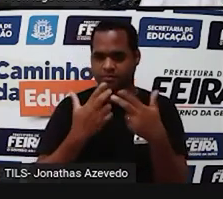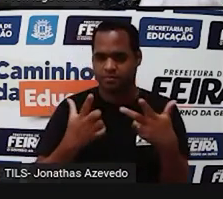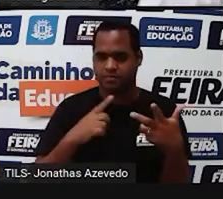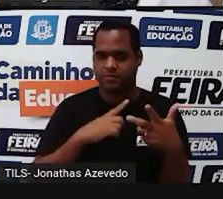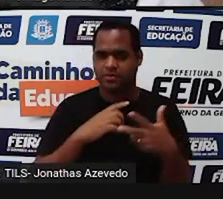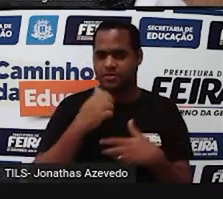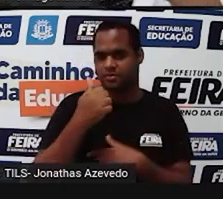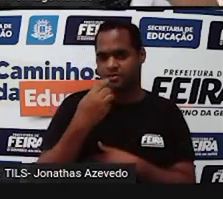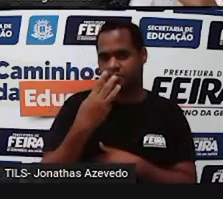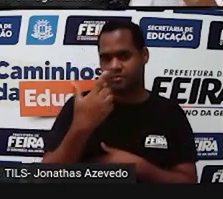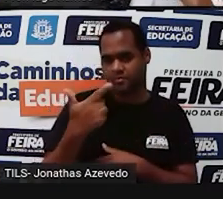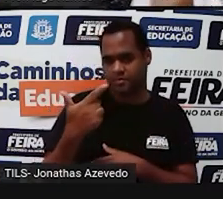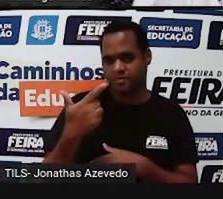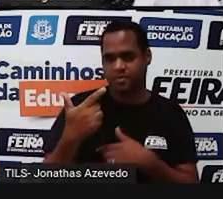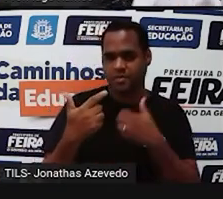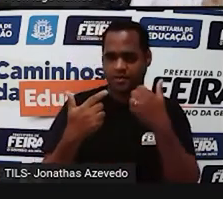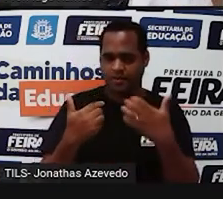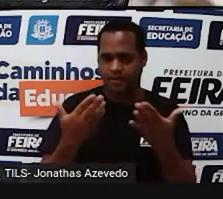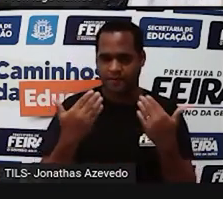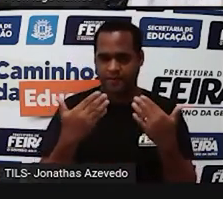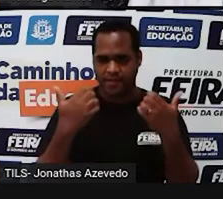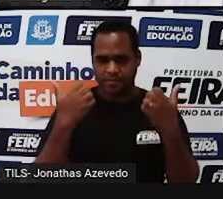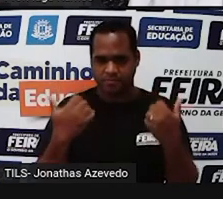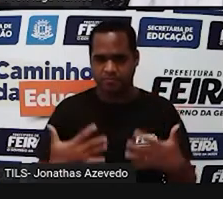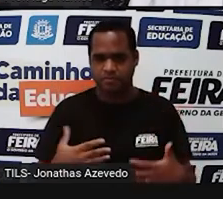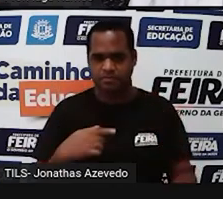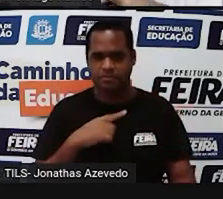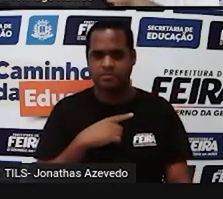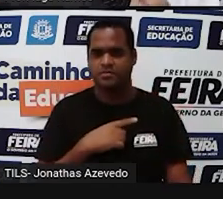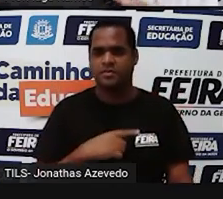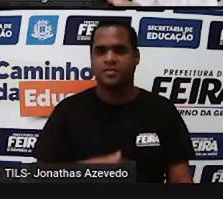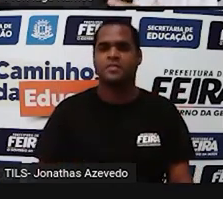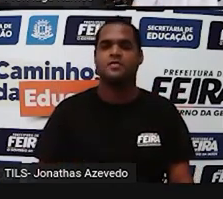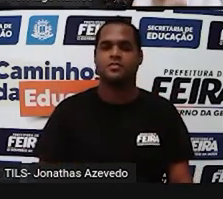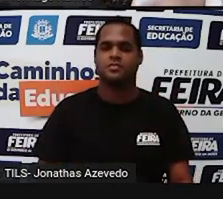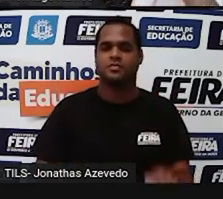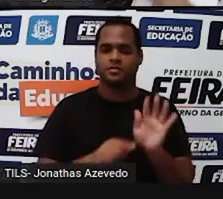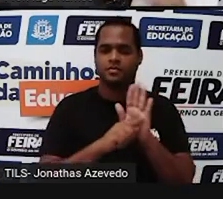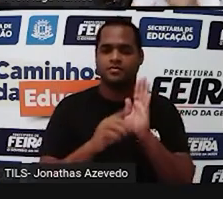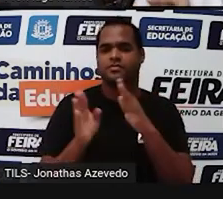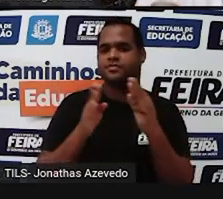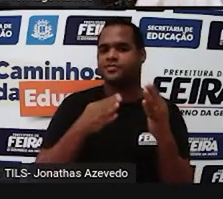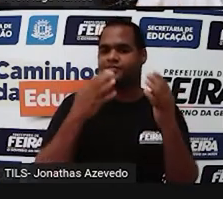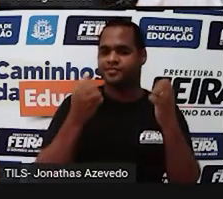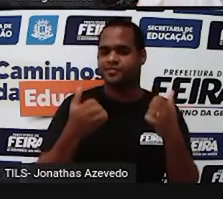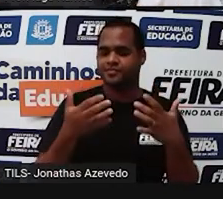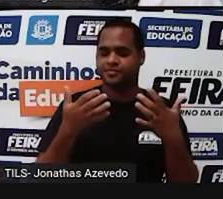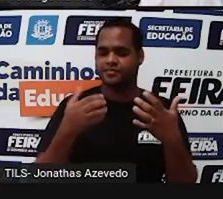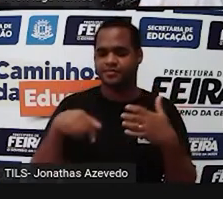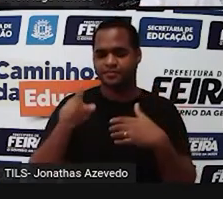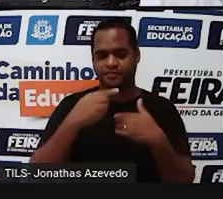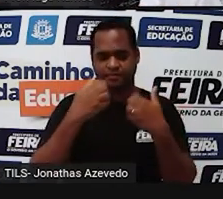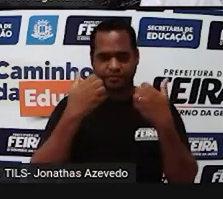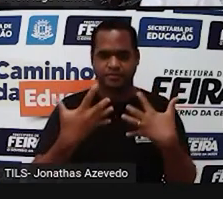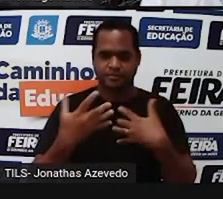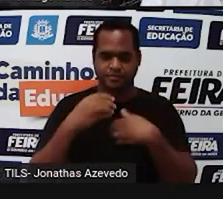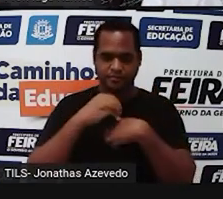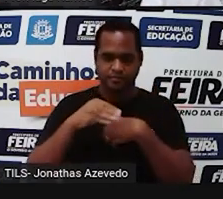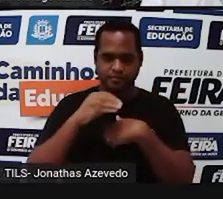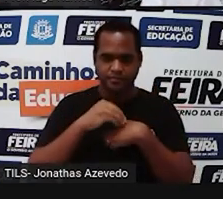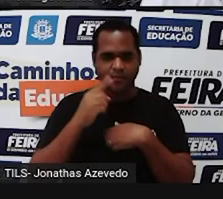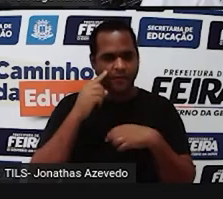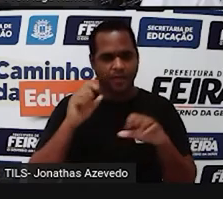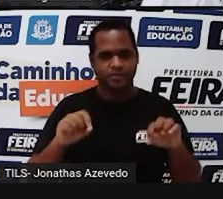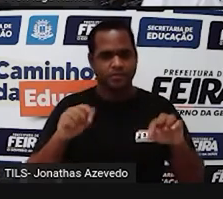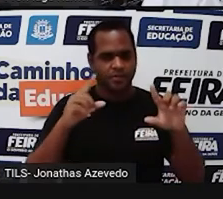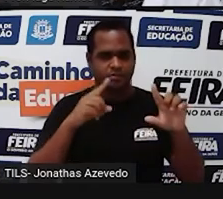132. Vem aqui. O próximo vídeo é um vídeo mudo, mas eu vou explicando ali o que é que está sendo feito na tela.